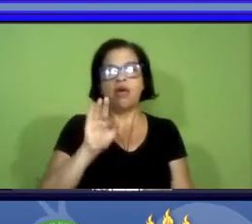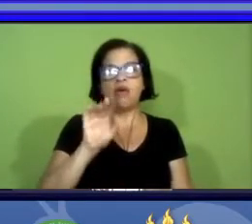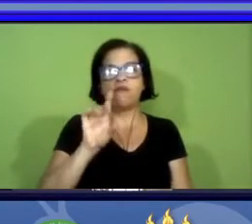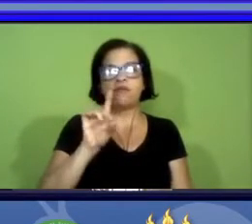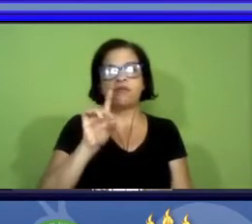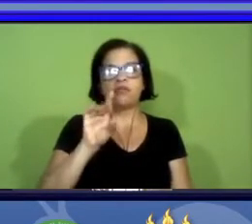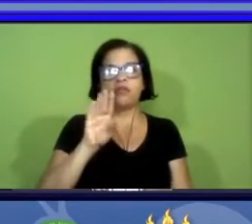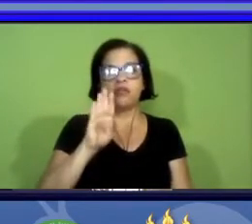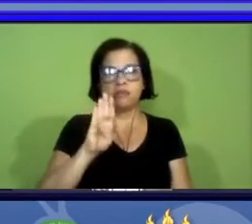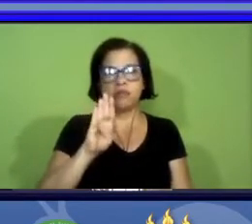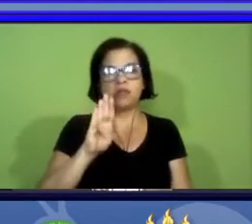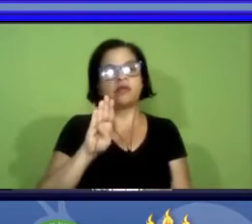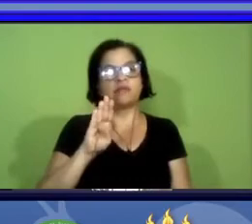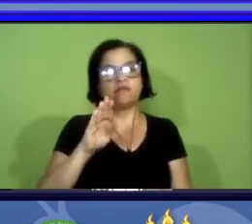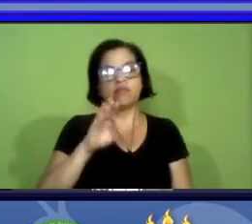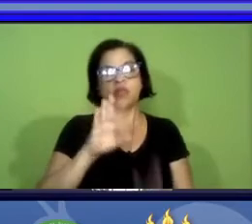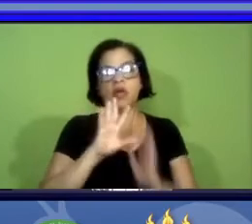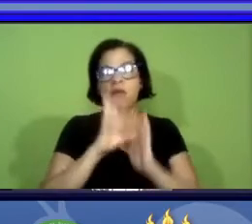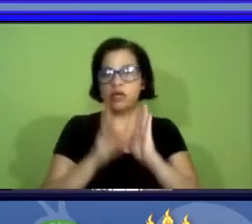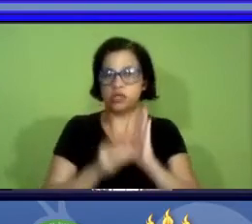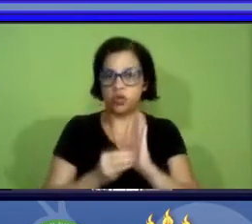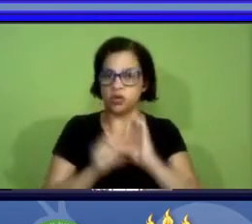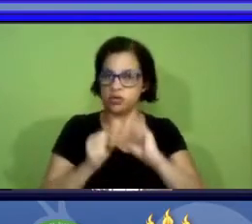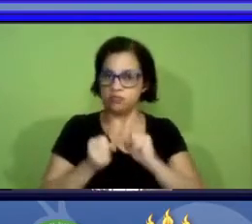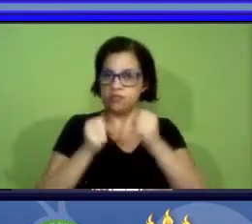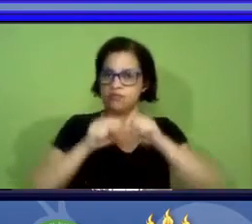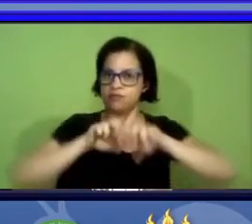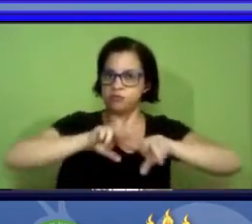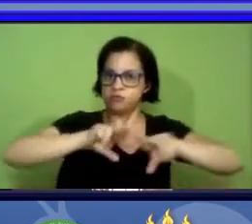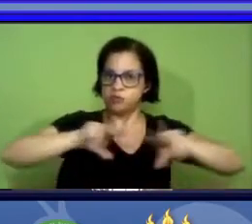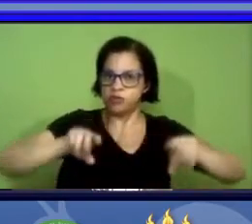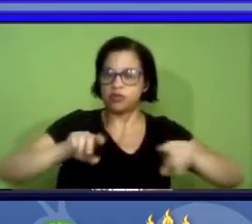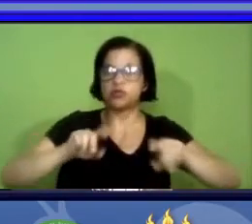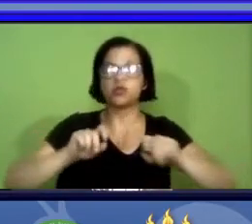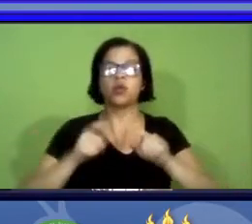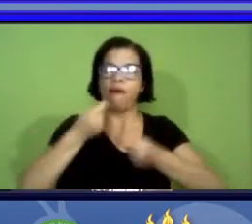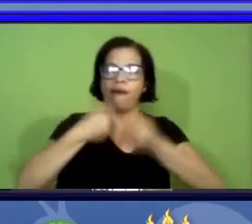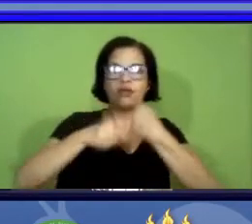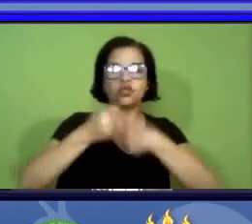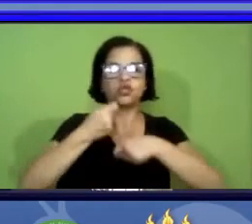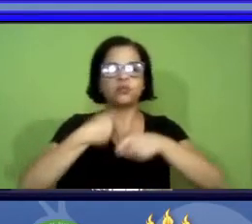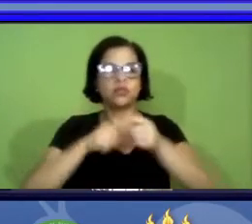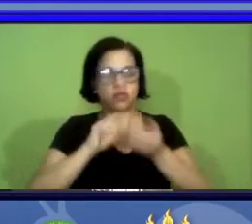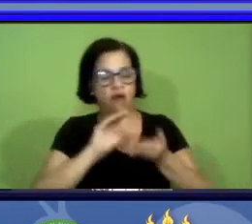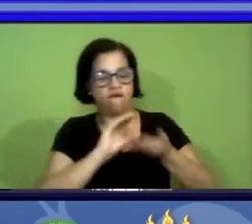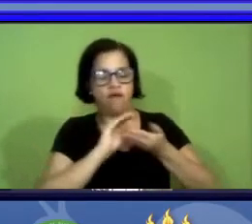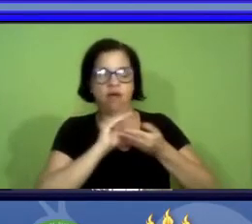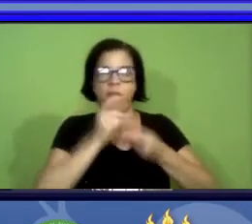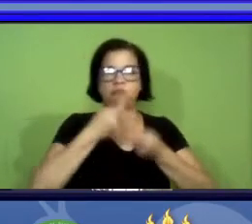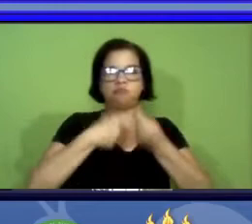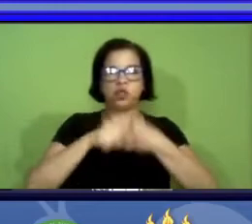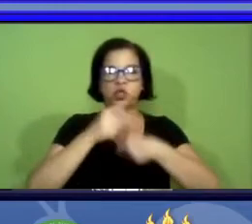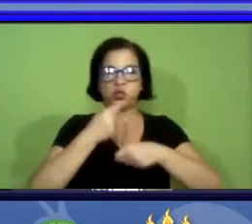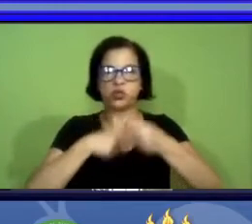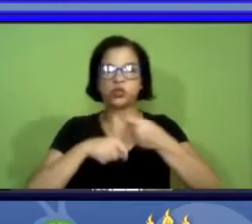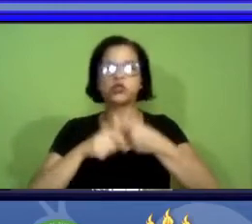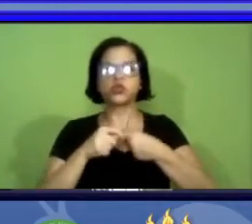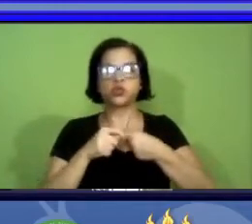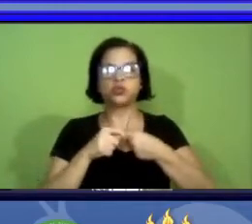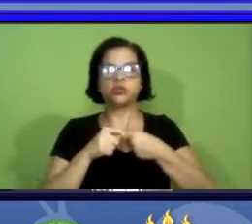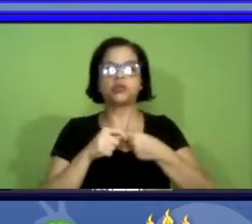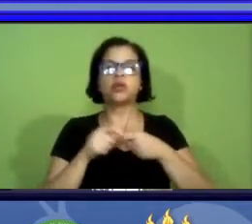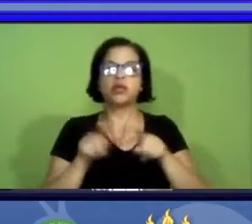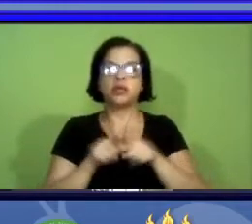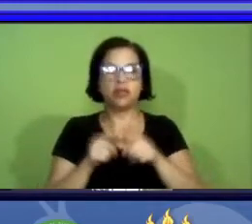de Defesa da Biodiversidade que administrou o recurso financeiro e fez toda a